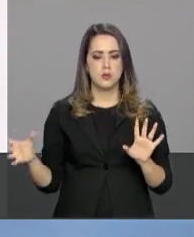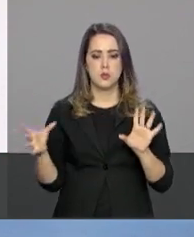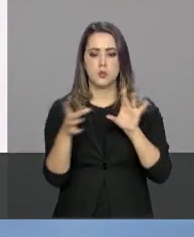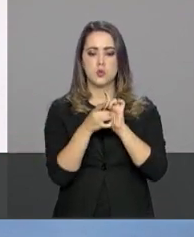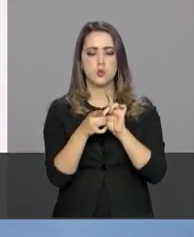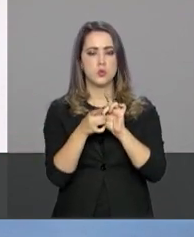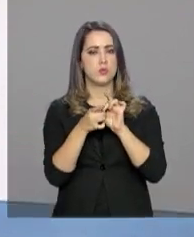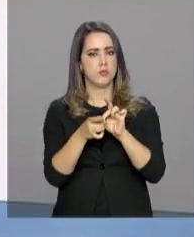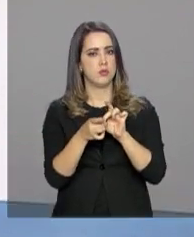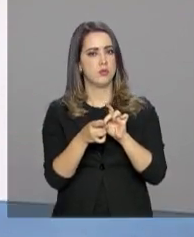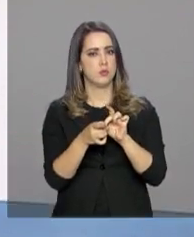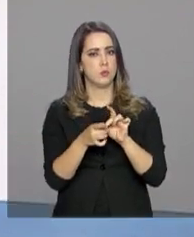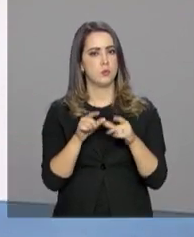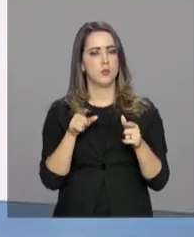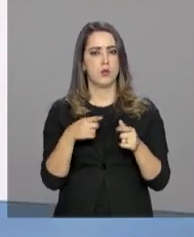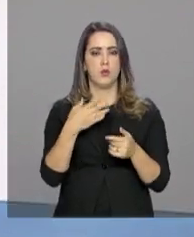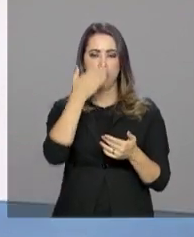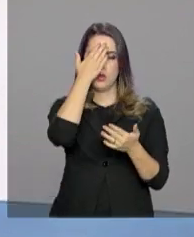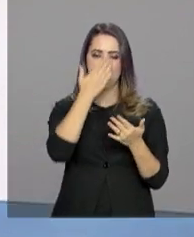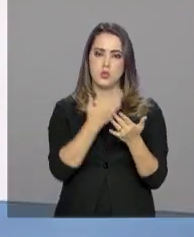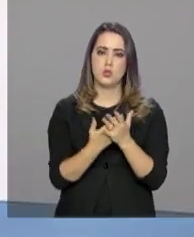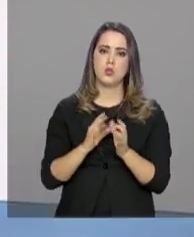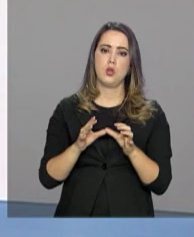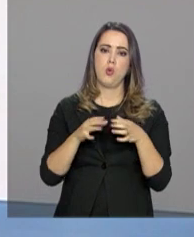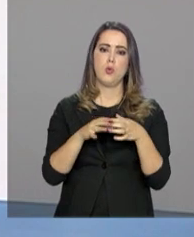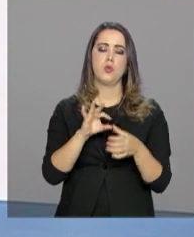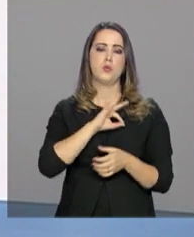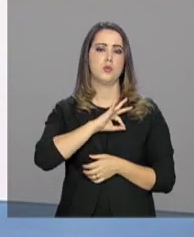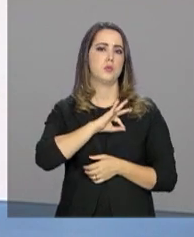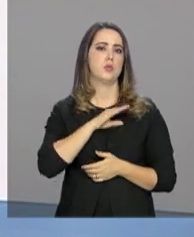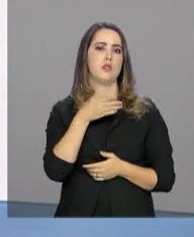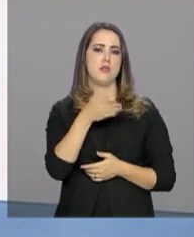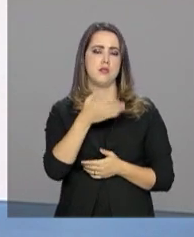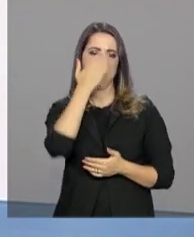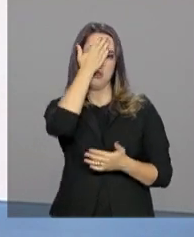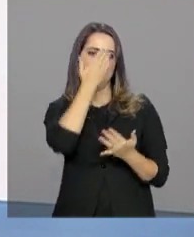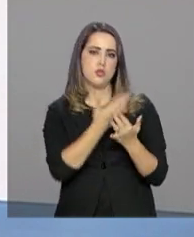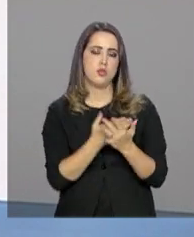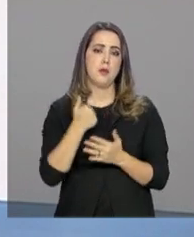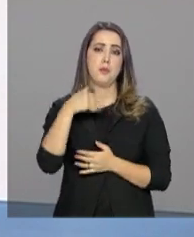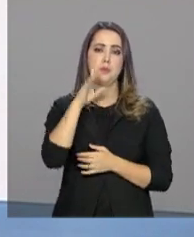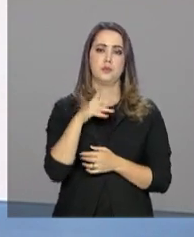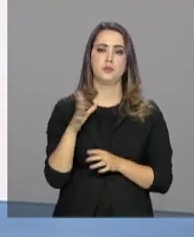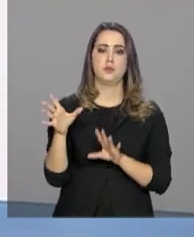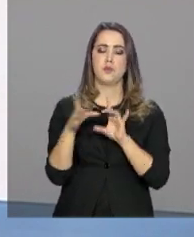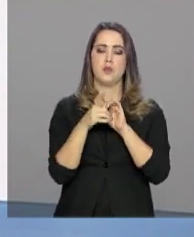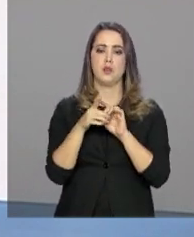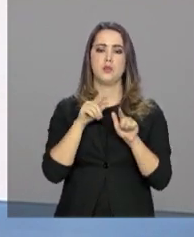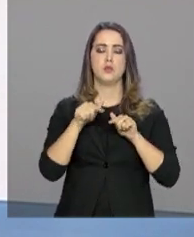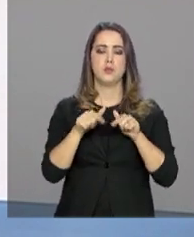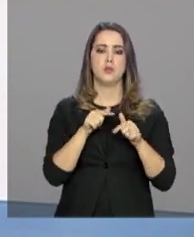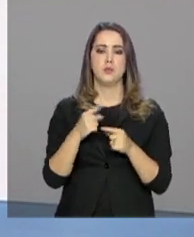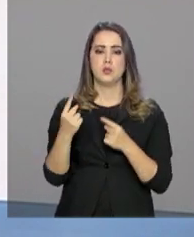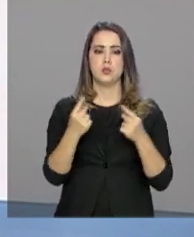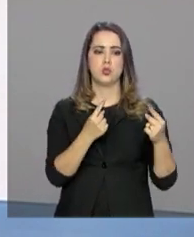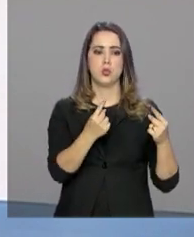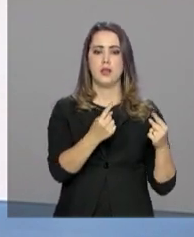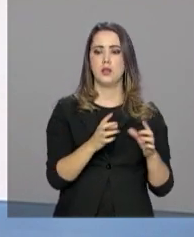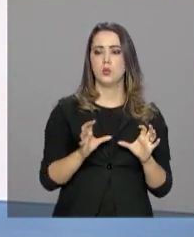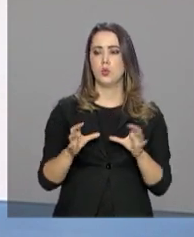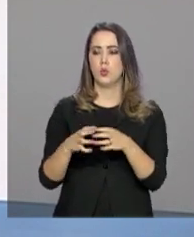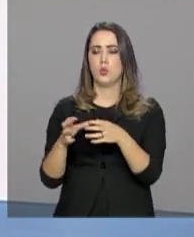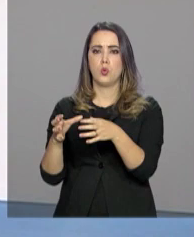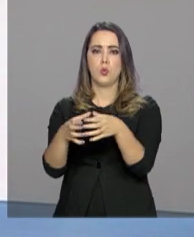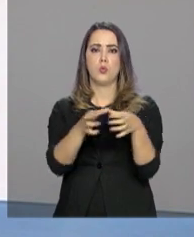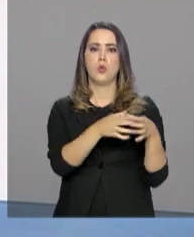um resgate da credibilidade e da autoestima das corporações policiais e um trabalho integrado em que cada uma dessas corporações